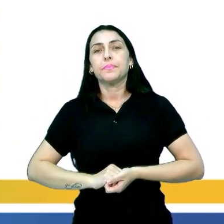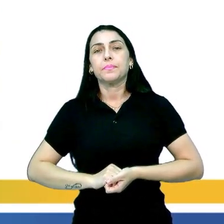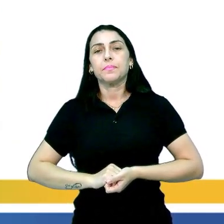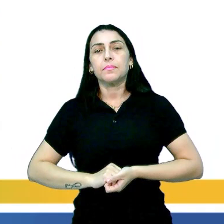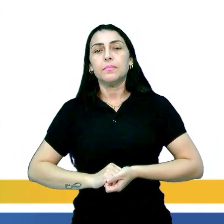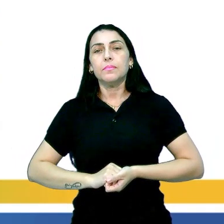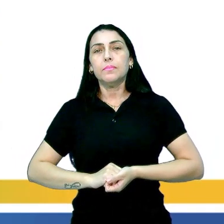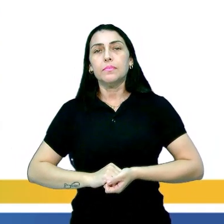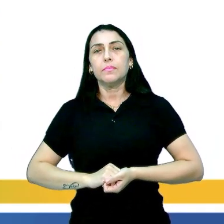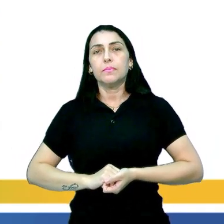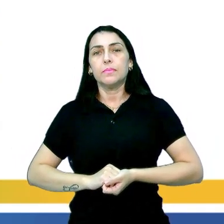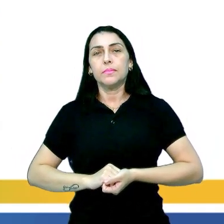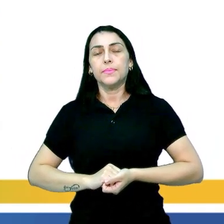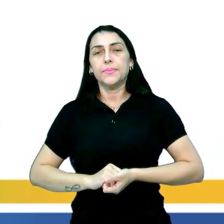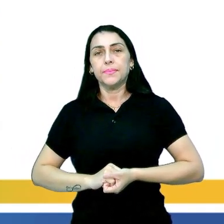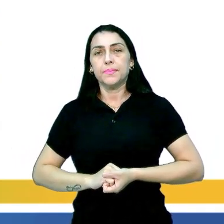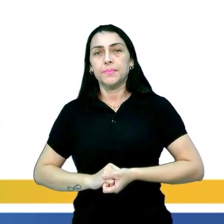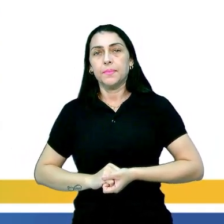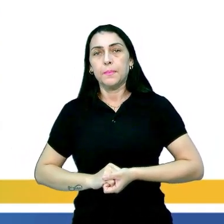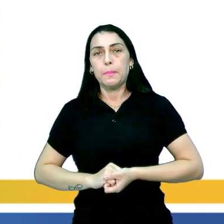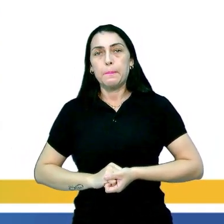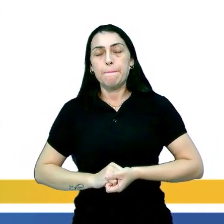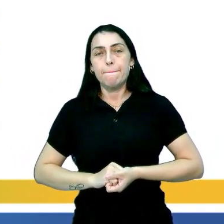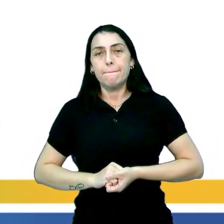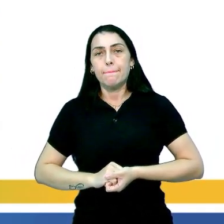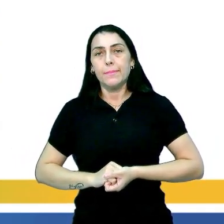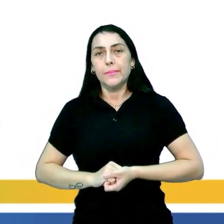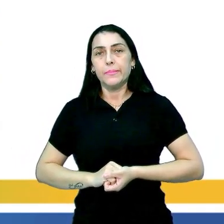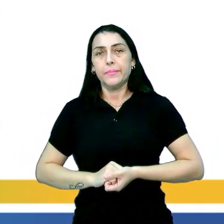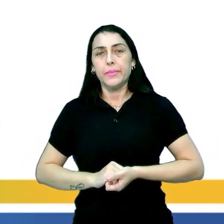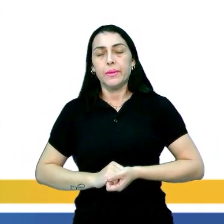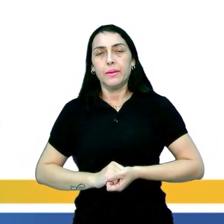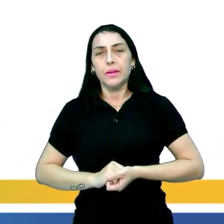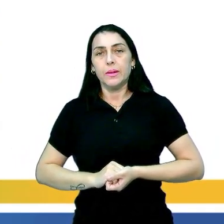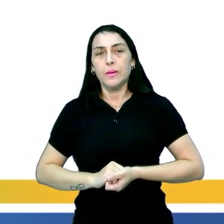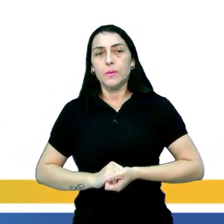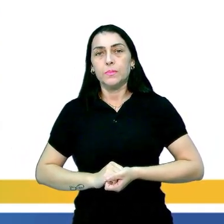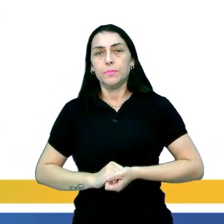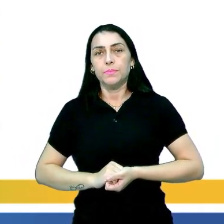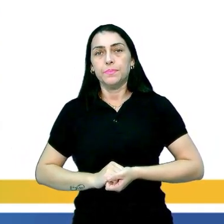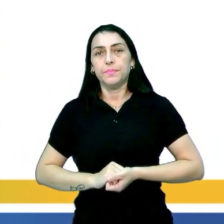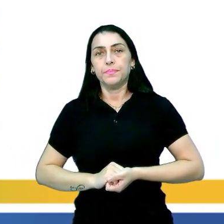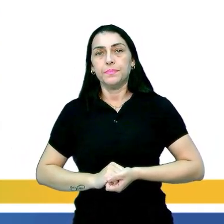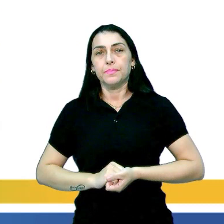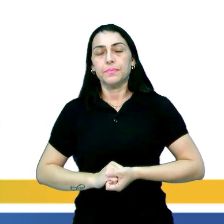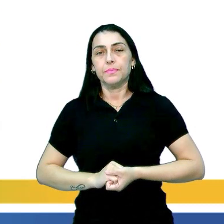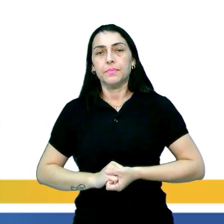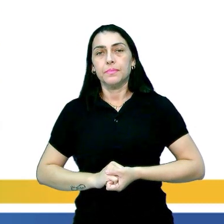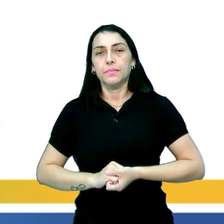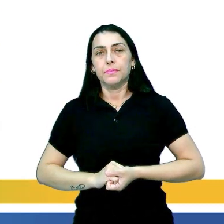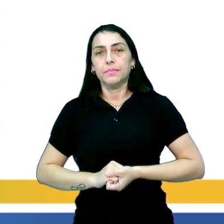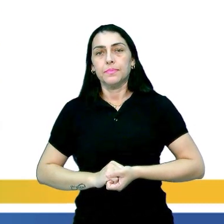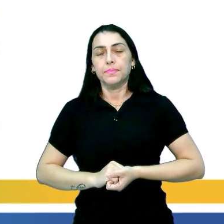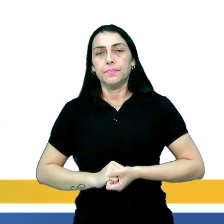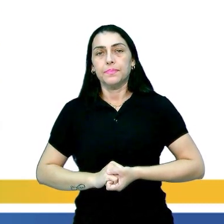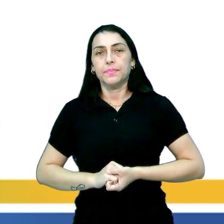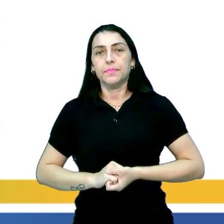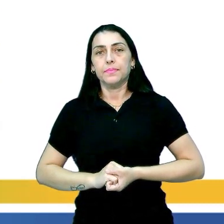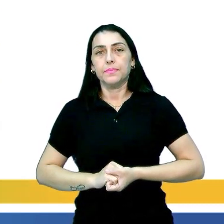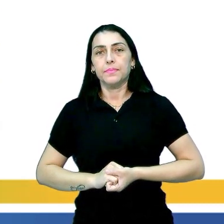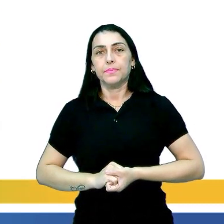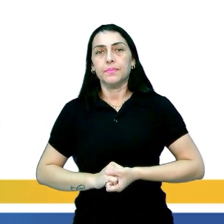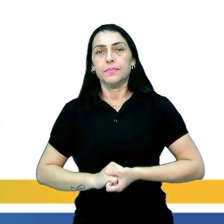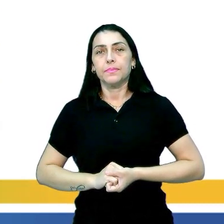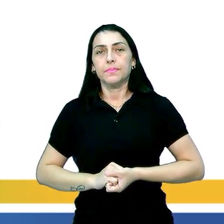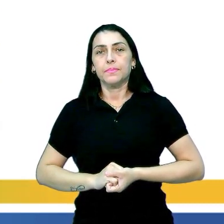has been replaced by social medias and streaming video platforms. It is true that TV has